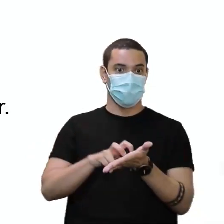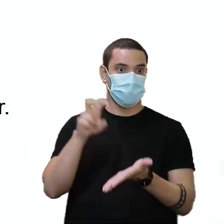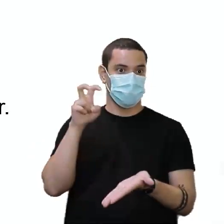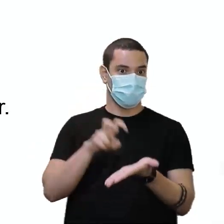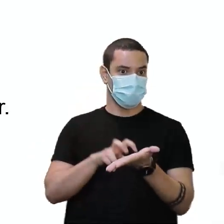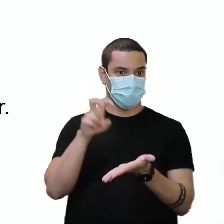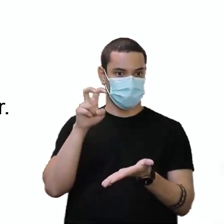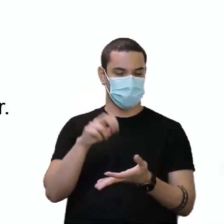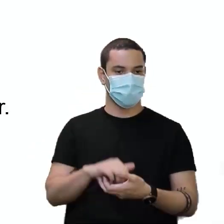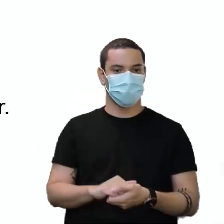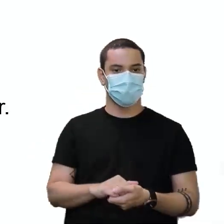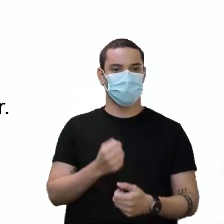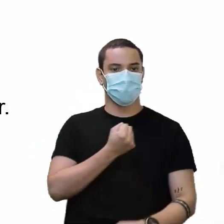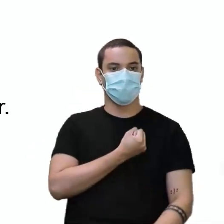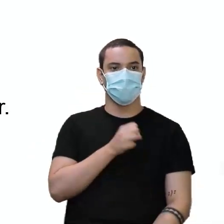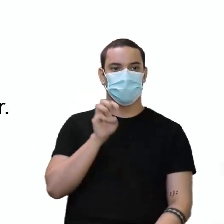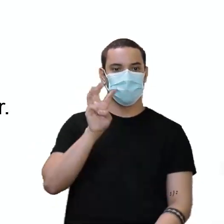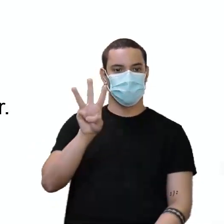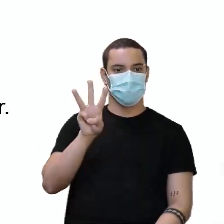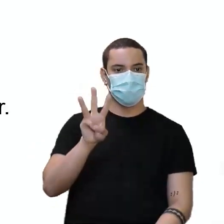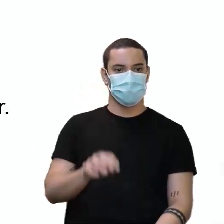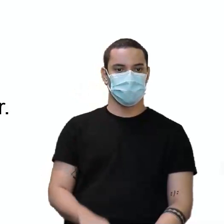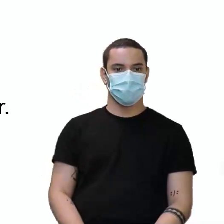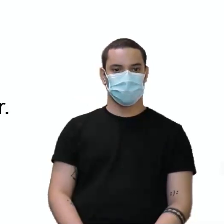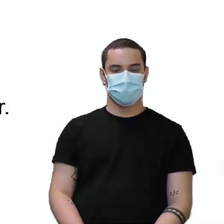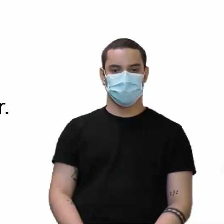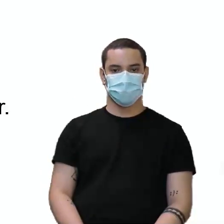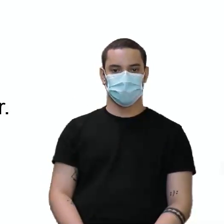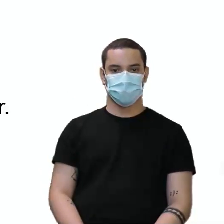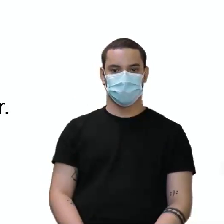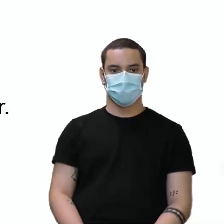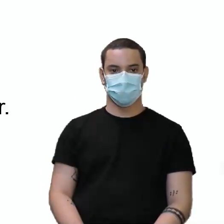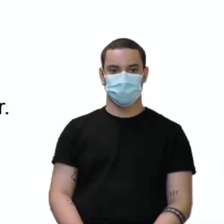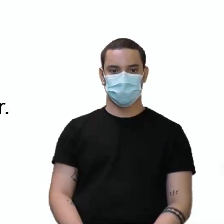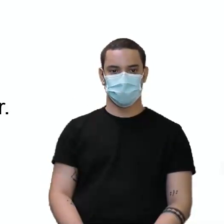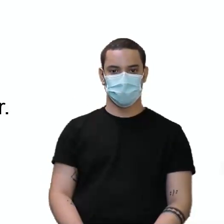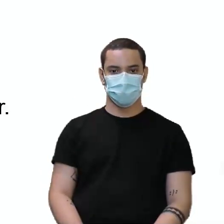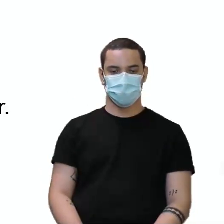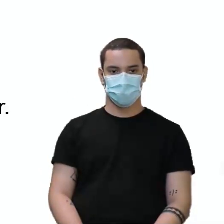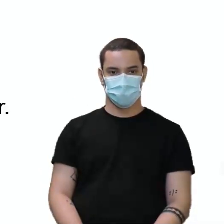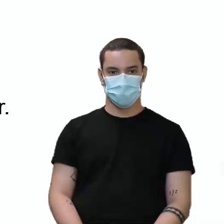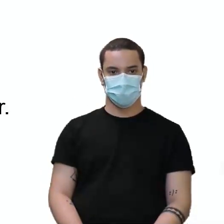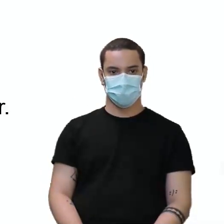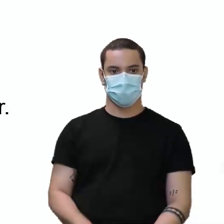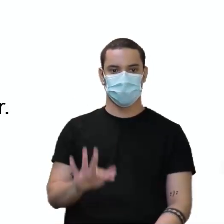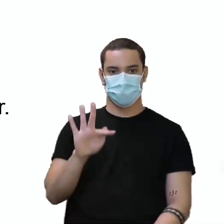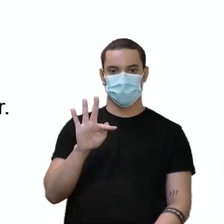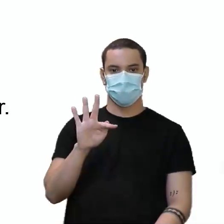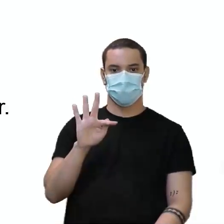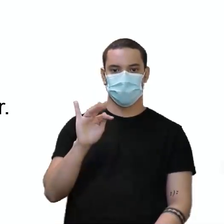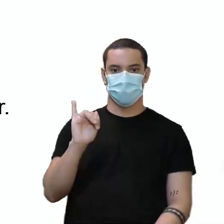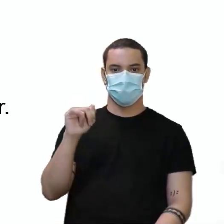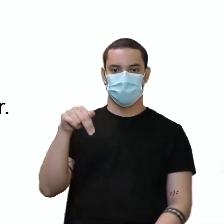Aí eu tenho na três. And has just. Aí eu tenho os verbos em contrat. aqui como